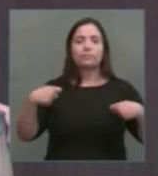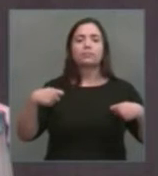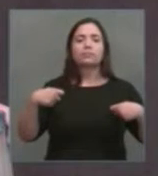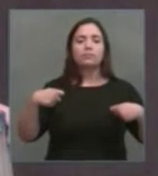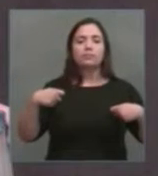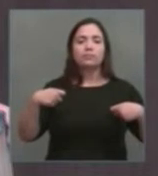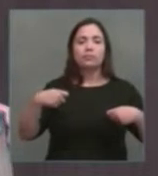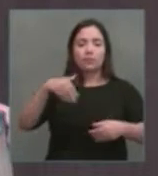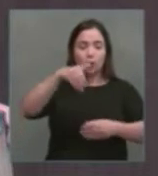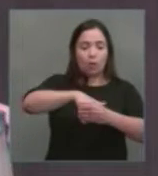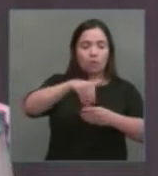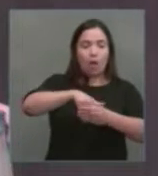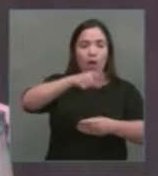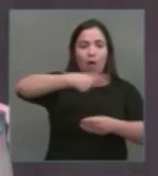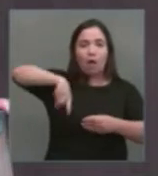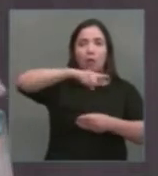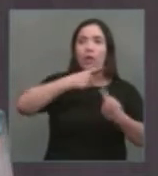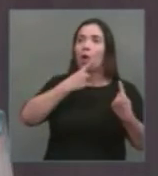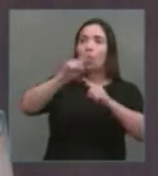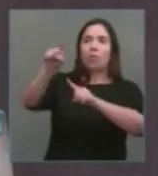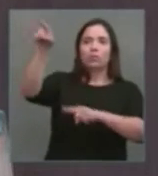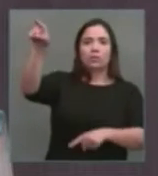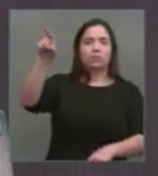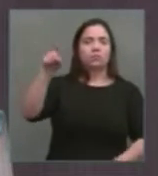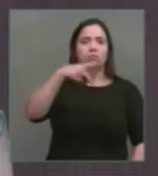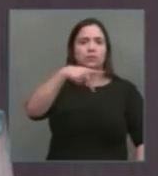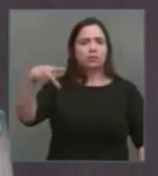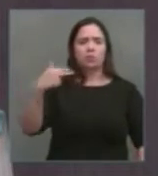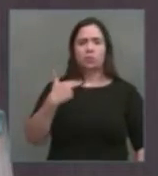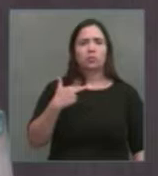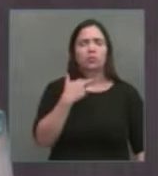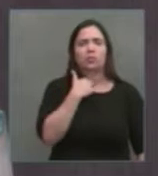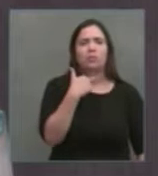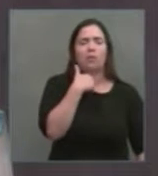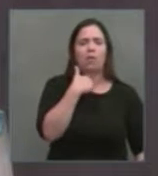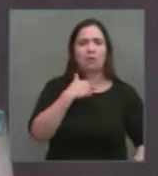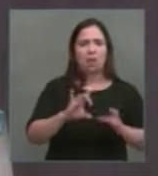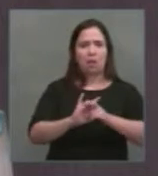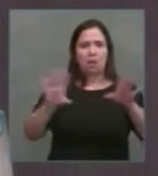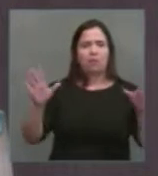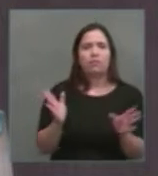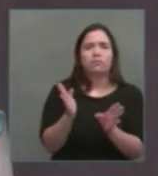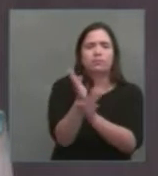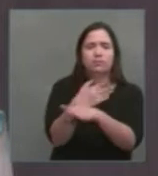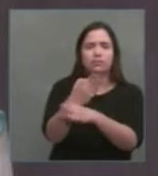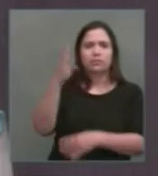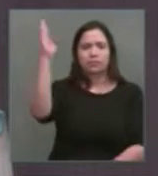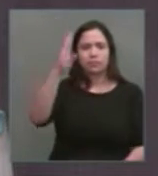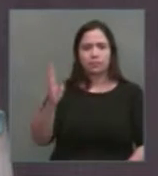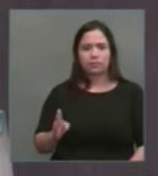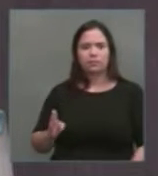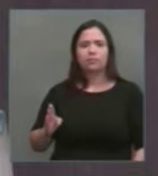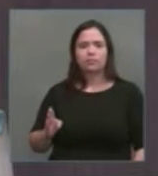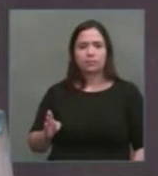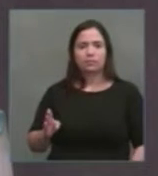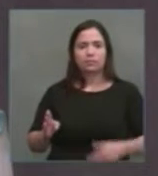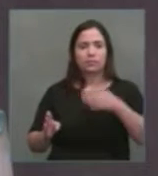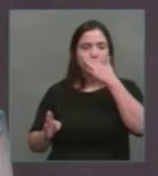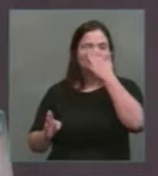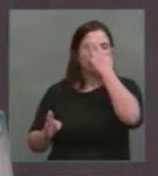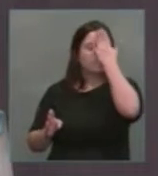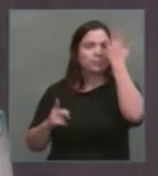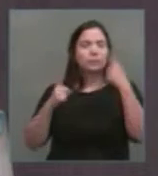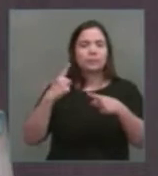pacote de entrega do país, de entrega do país, isso vai desestabilizar inclusive a nossa balança, porque vai